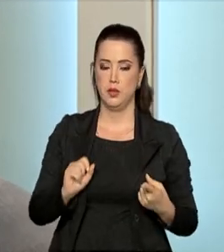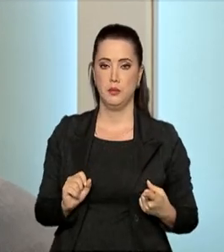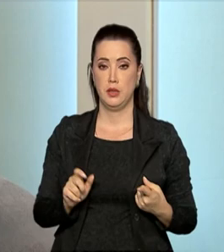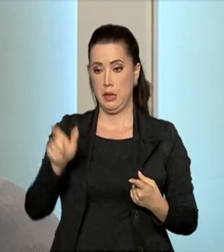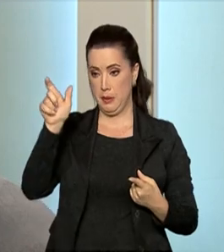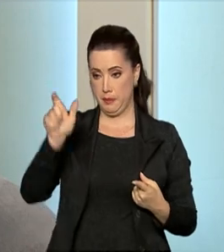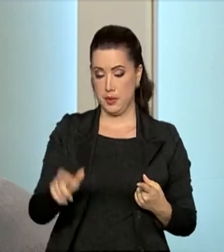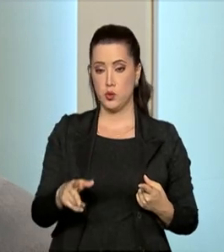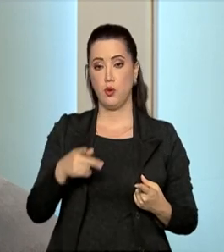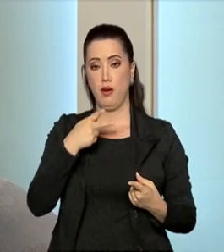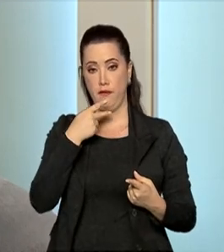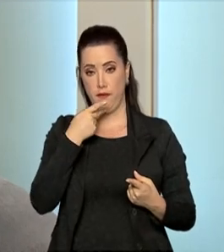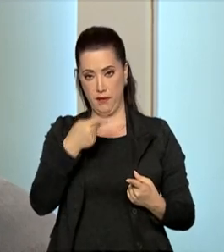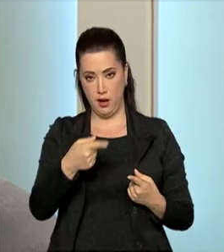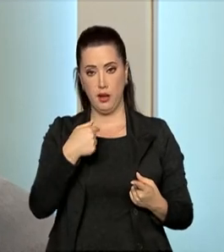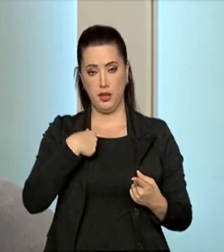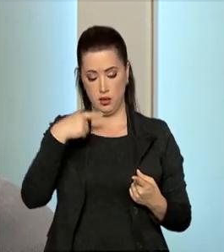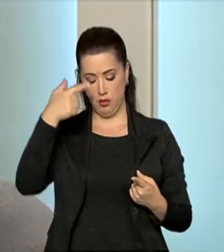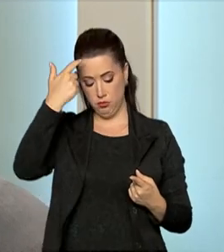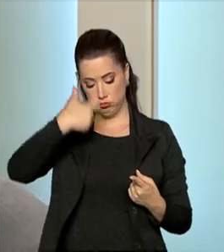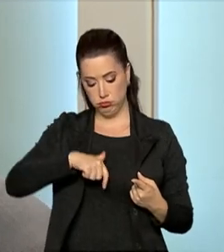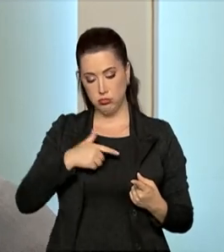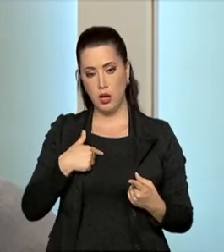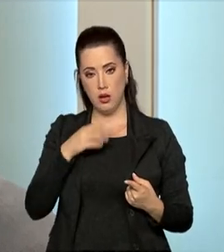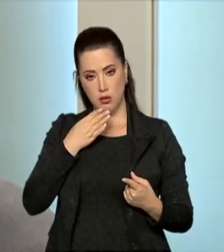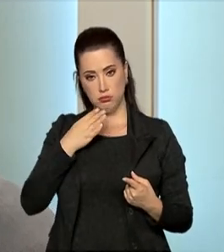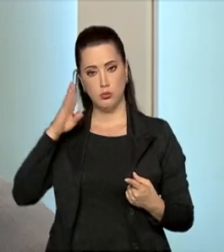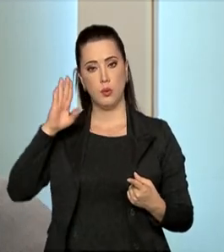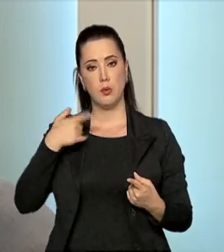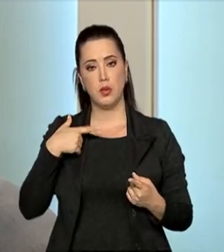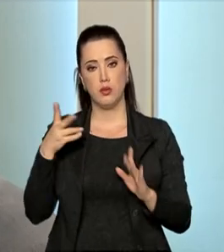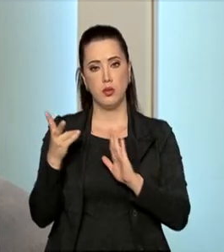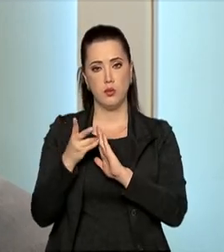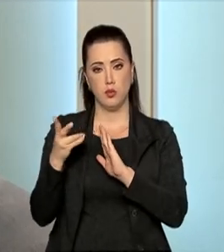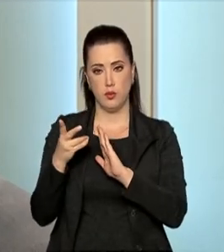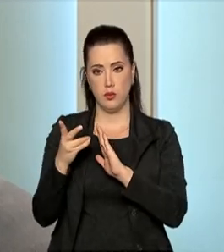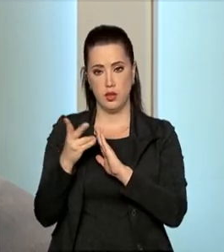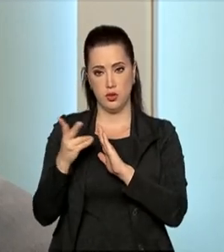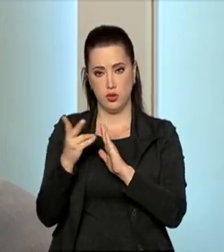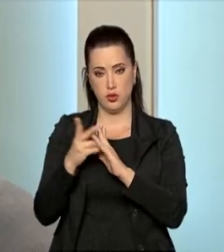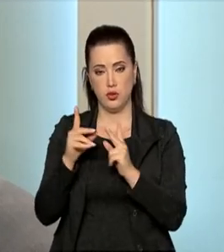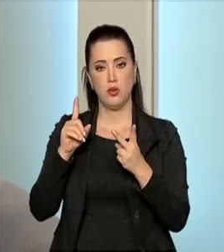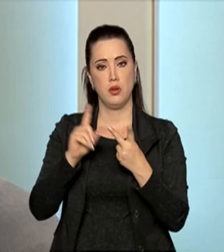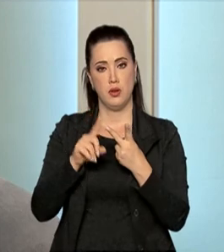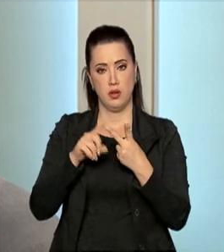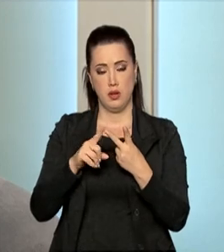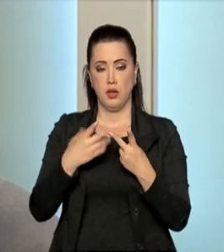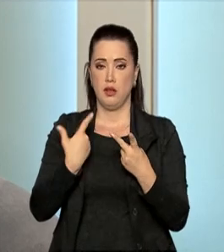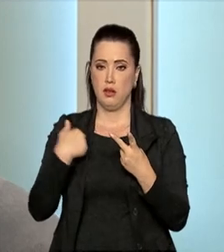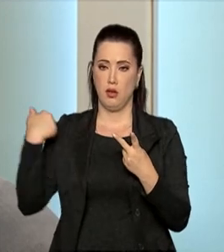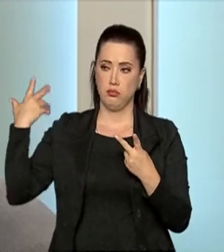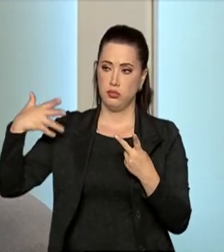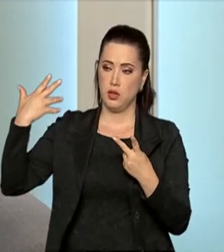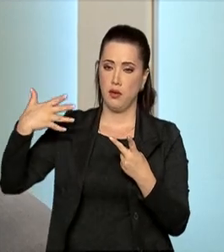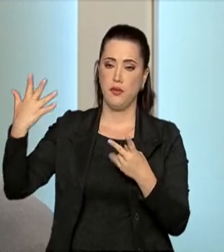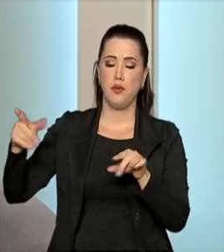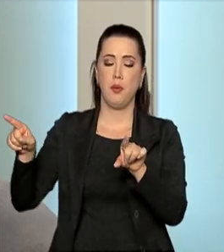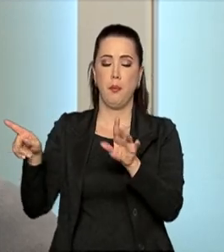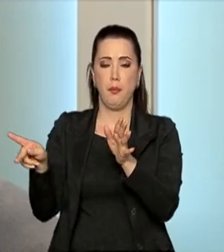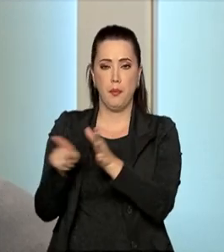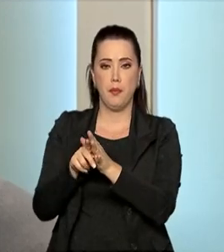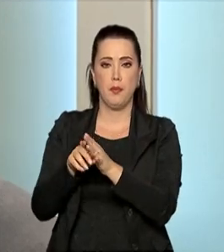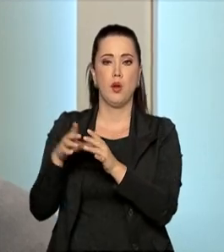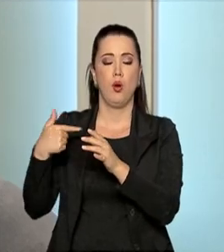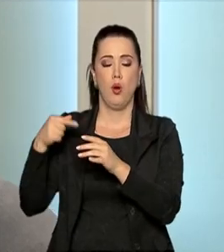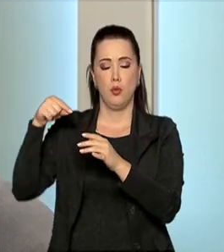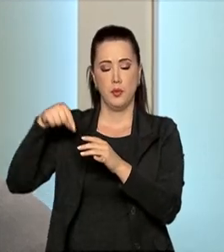pessoa se autodeclarar. A segunda é a ascendência pré-colombiana. O terceiro requisito seria o pertencimento étnico.